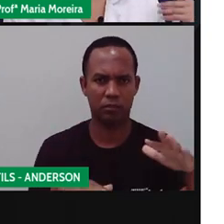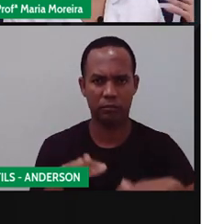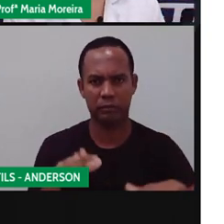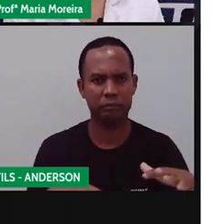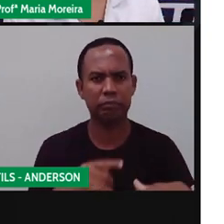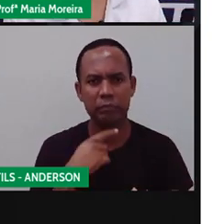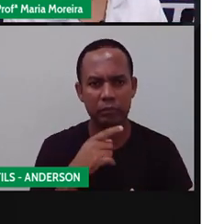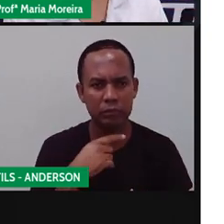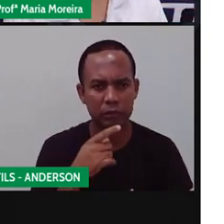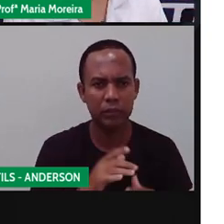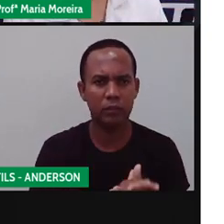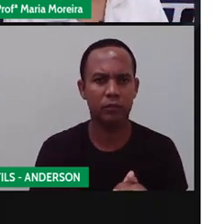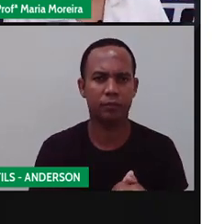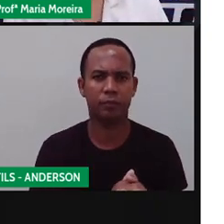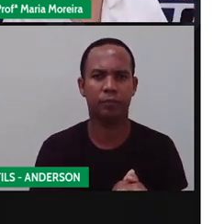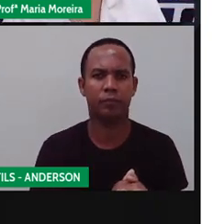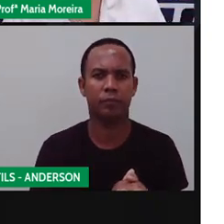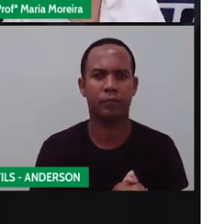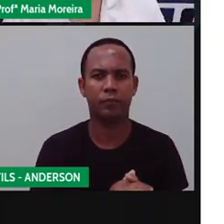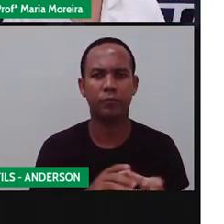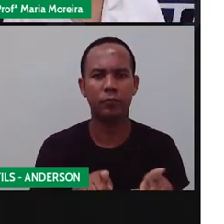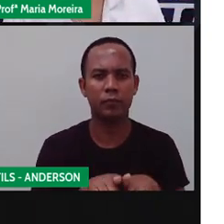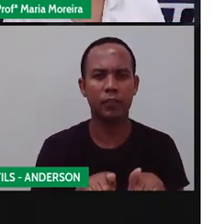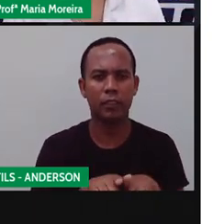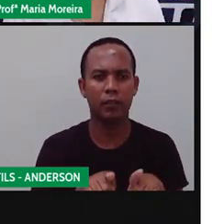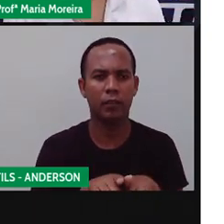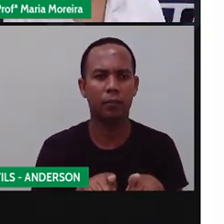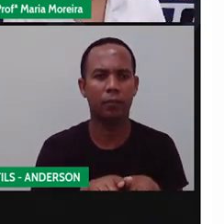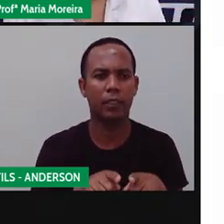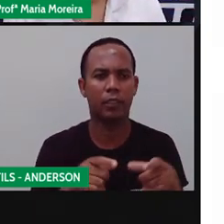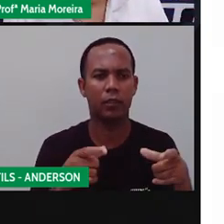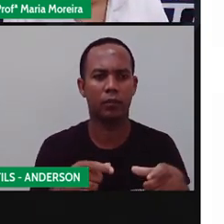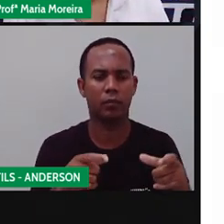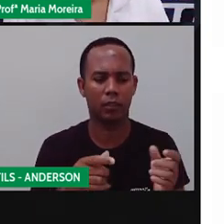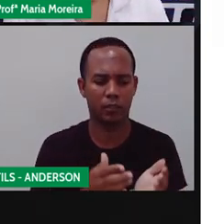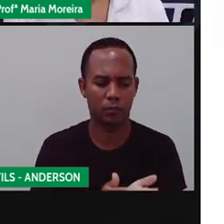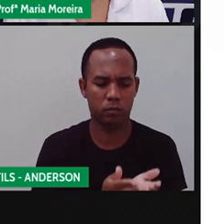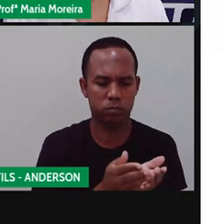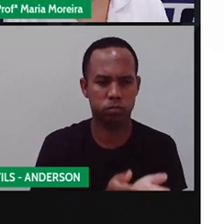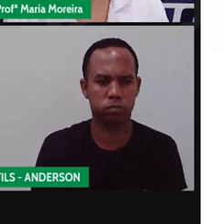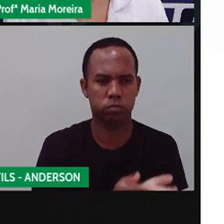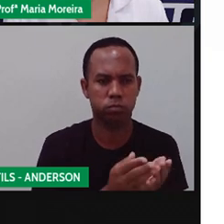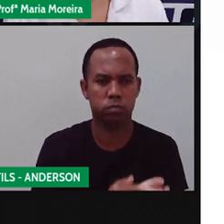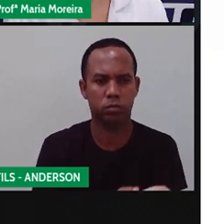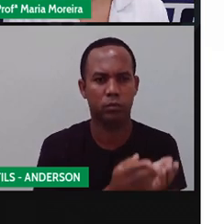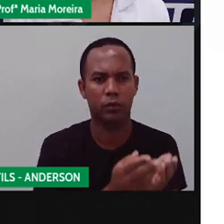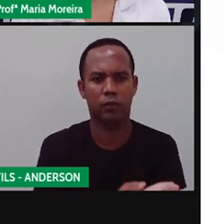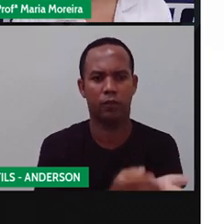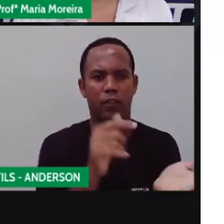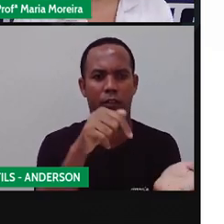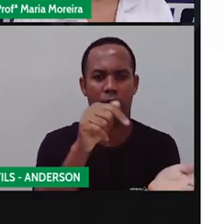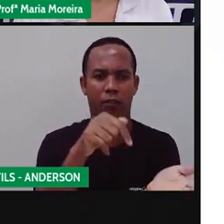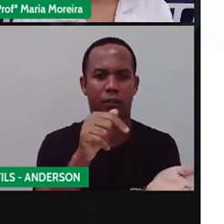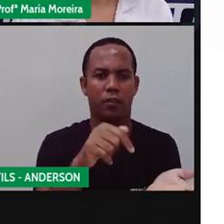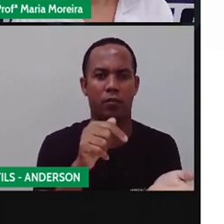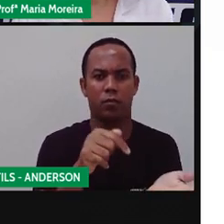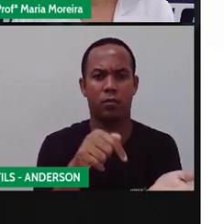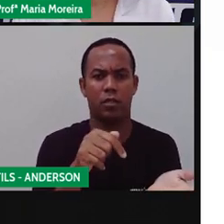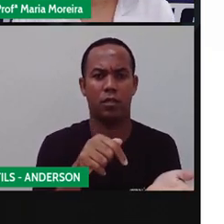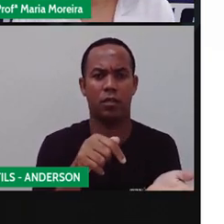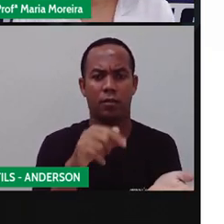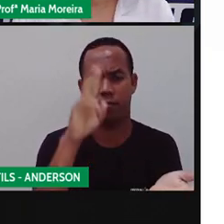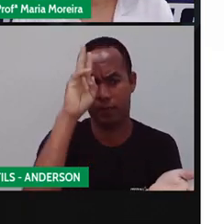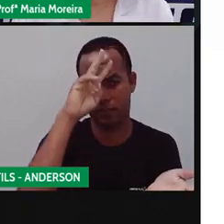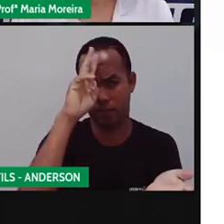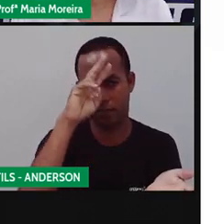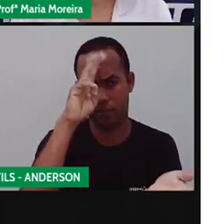tamanha facilidade, né? E elas foram transportadas aonde? Por meio dos navios negreiros. Lembra